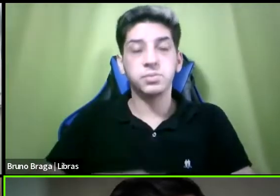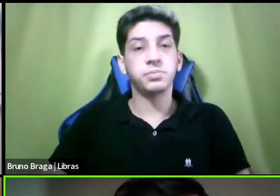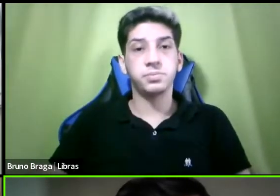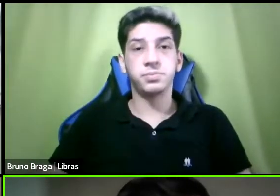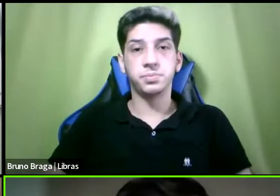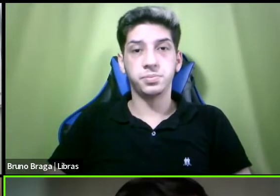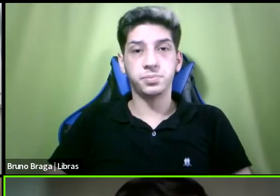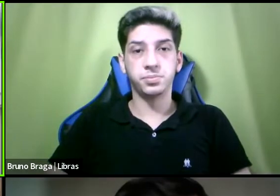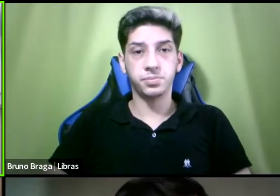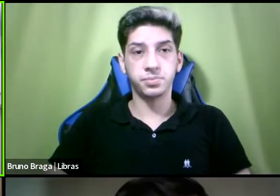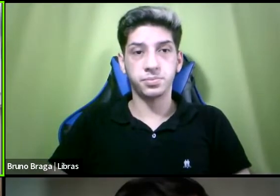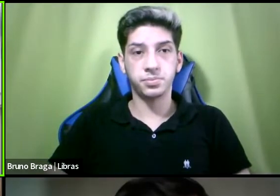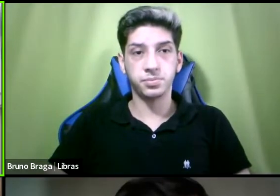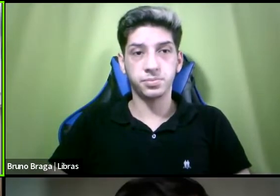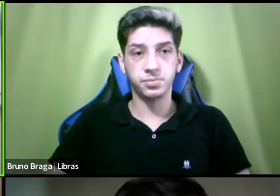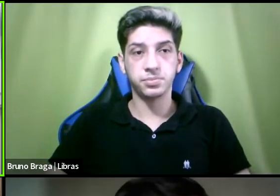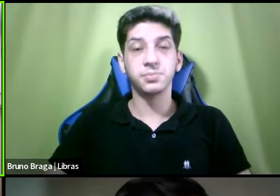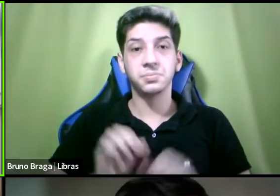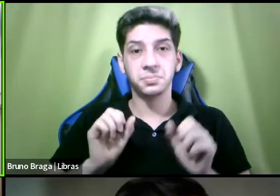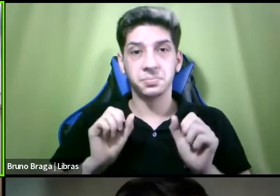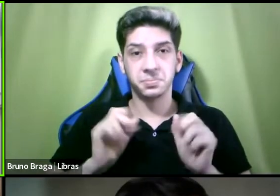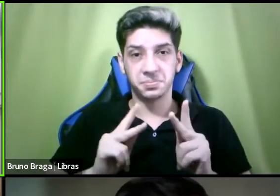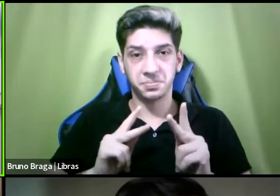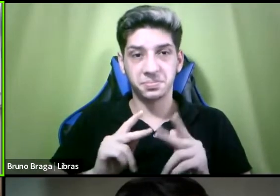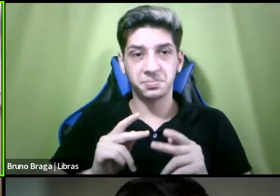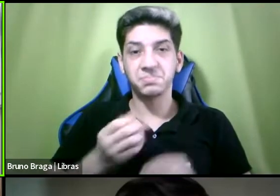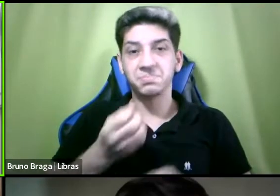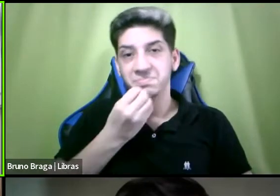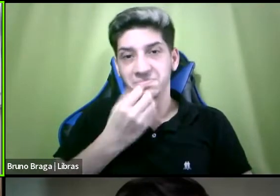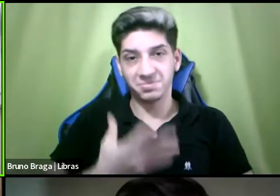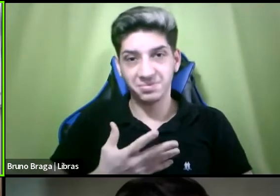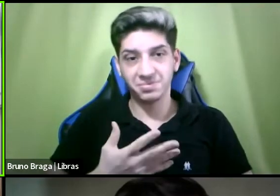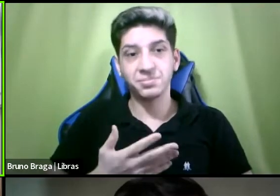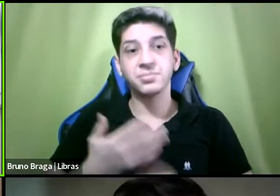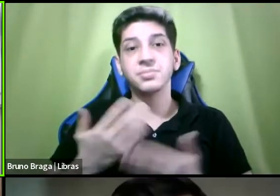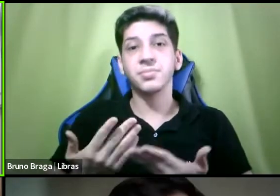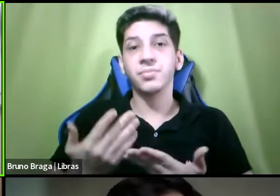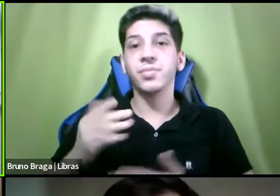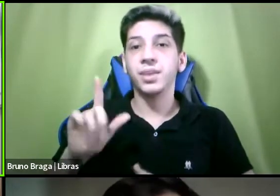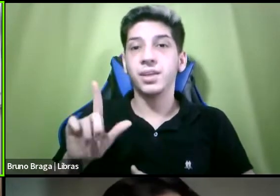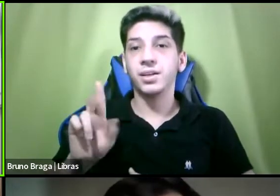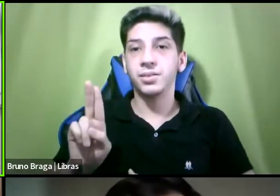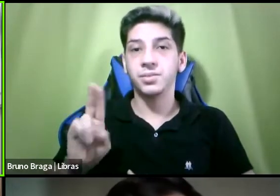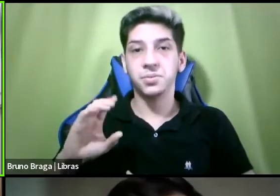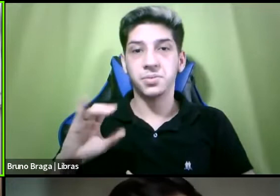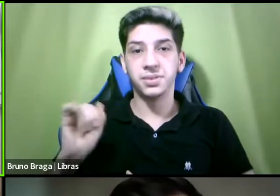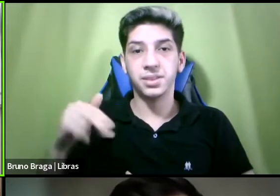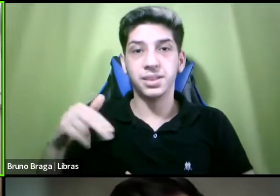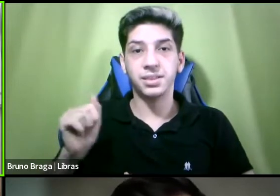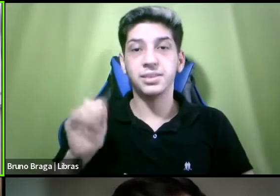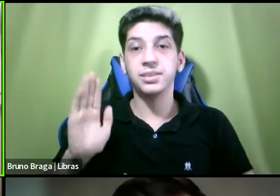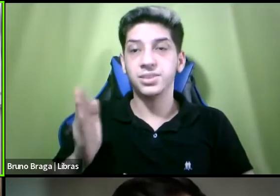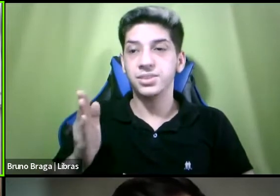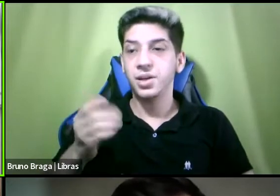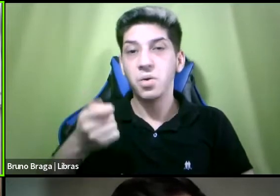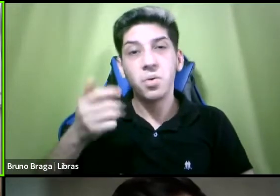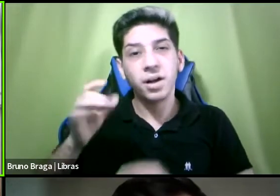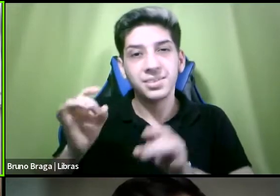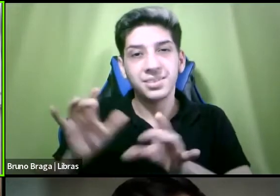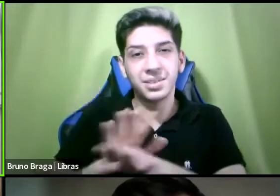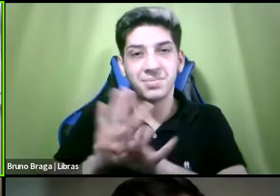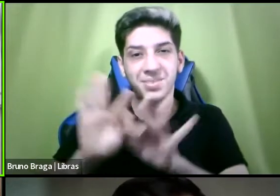isso ok muito bom Luciana nós já estamos caminhando para o nosso final